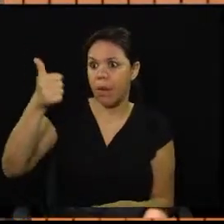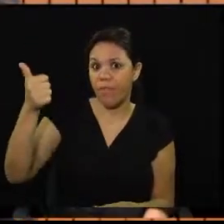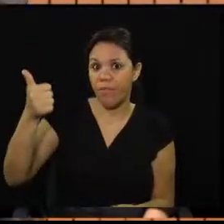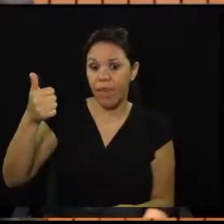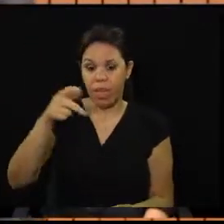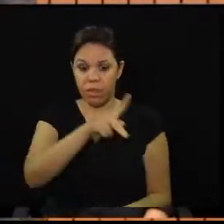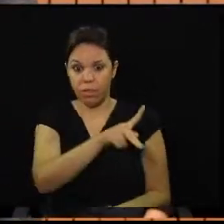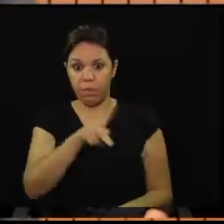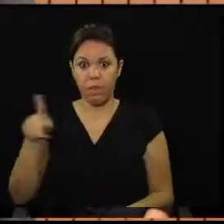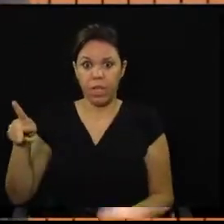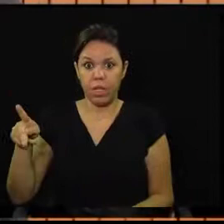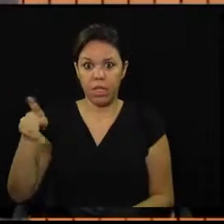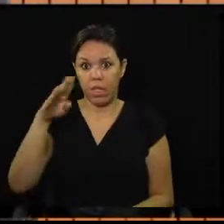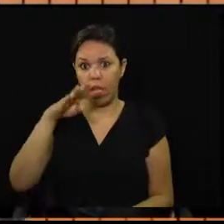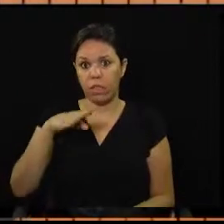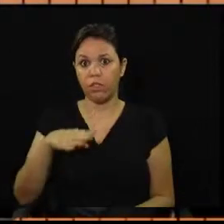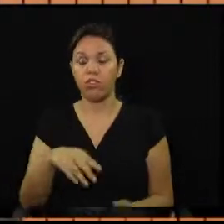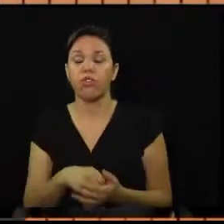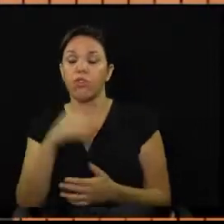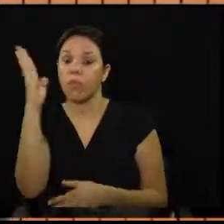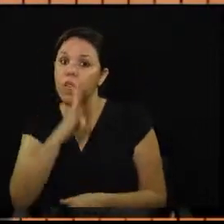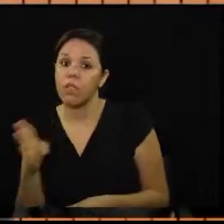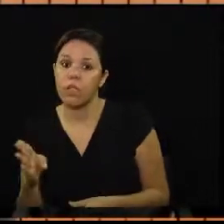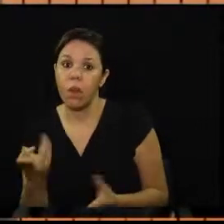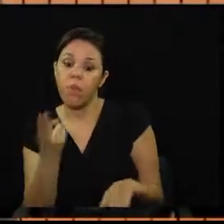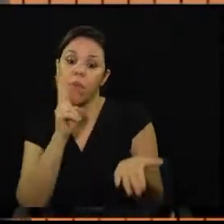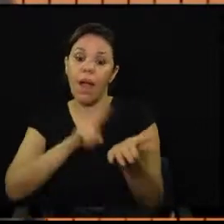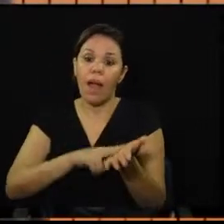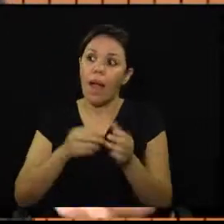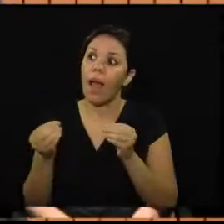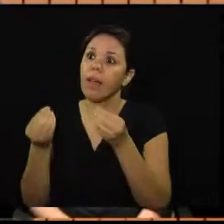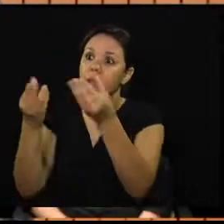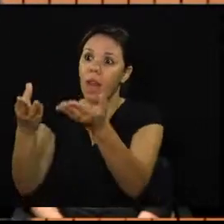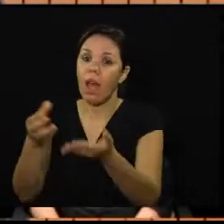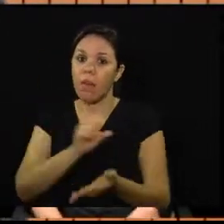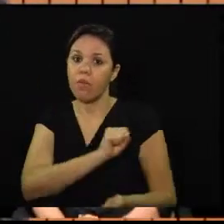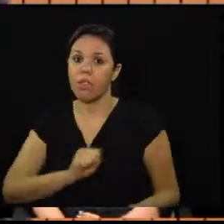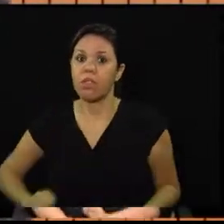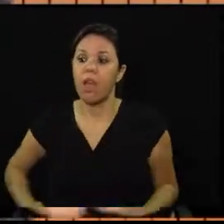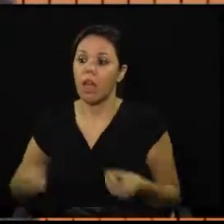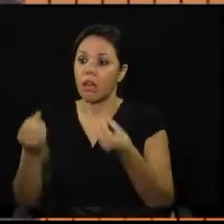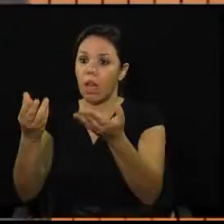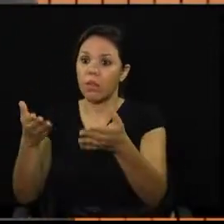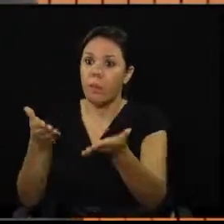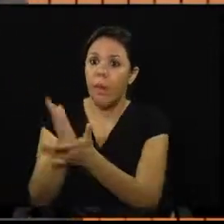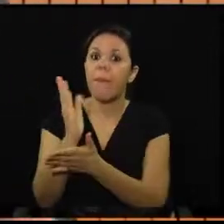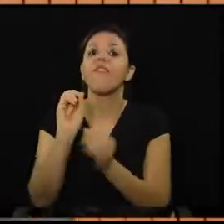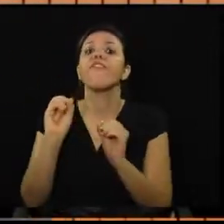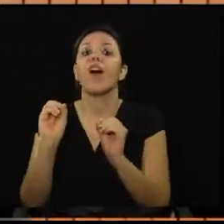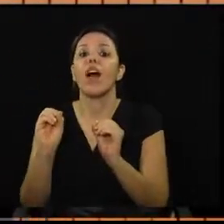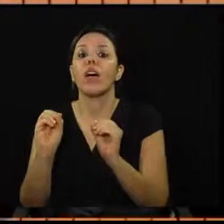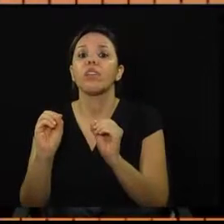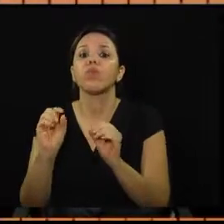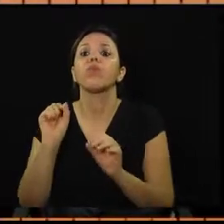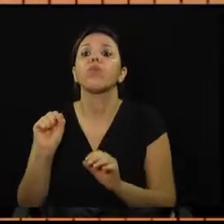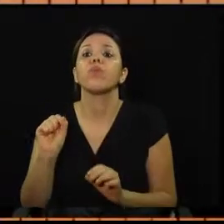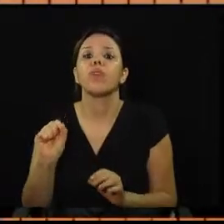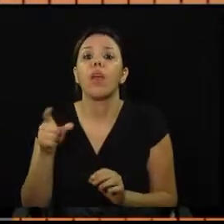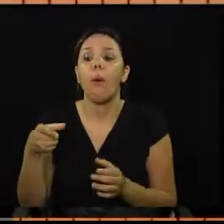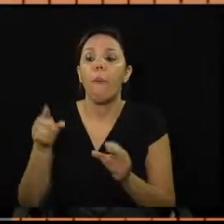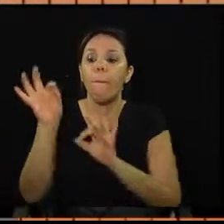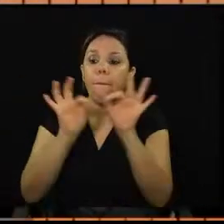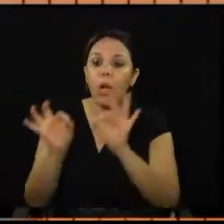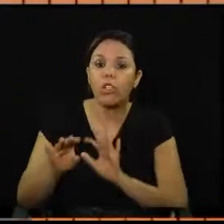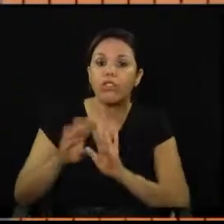precisou mandar uma carta para o Senado para que aprovasse um projeto que vem da